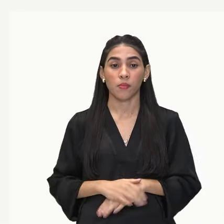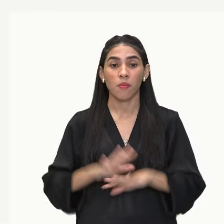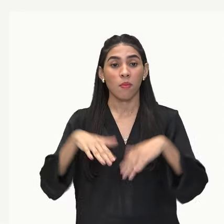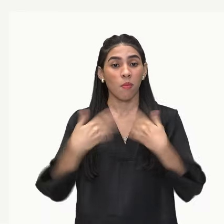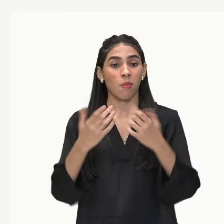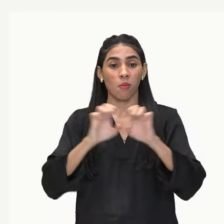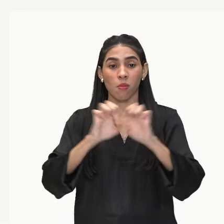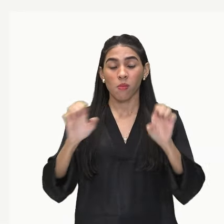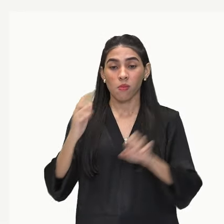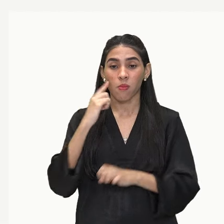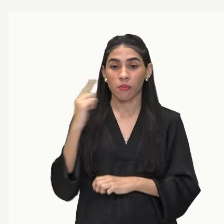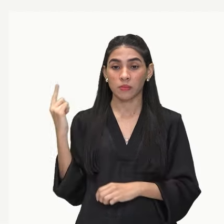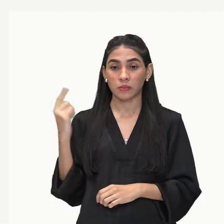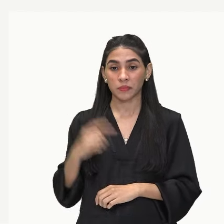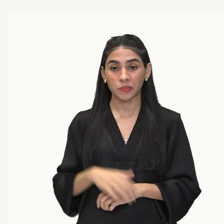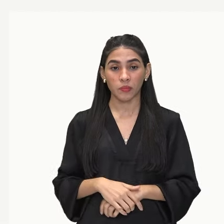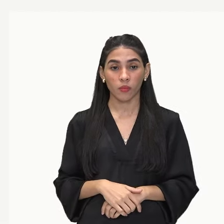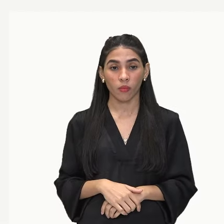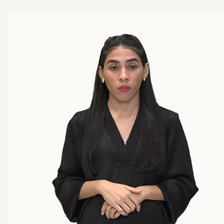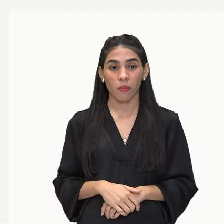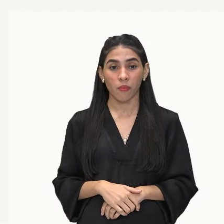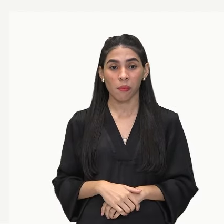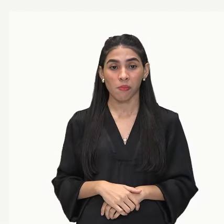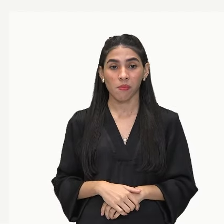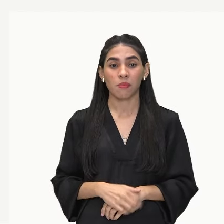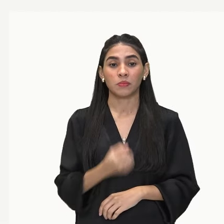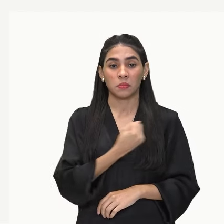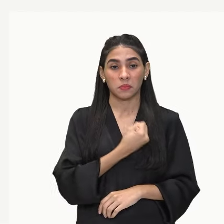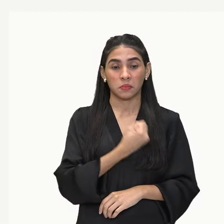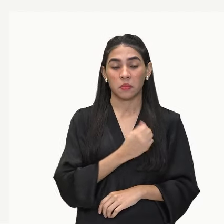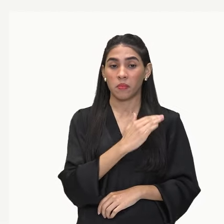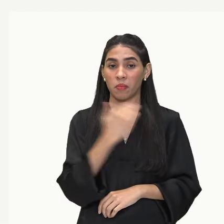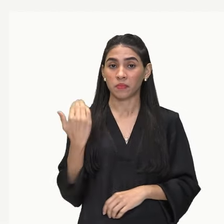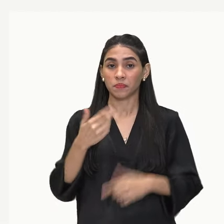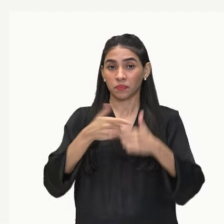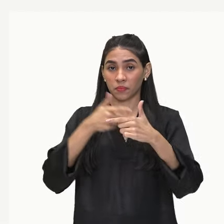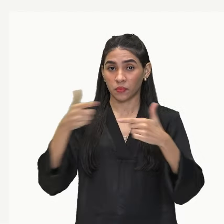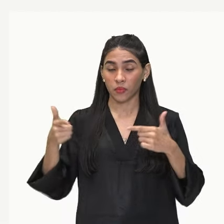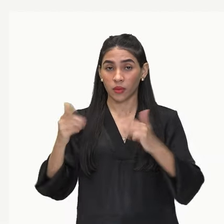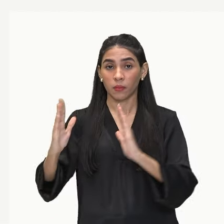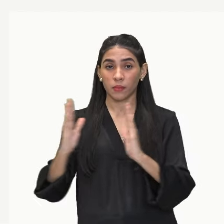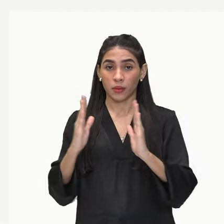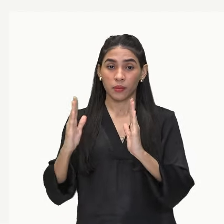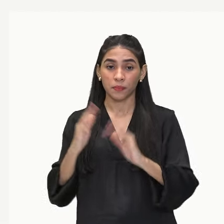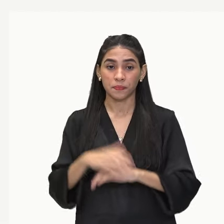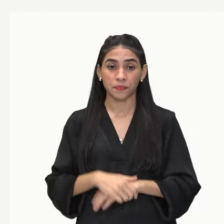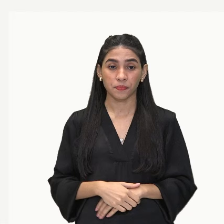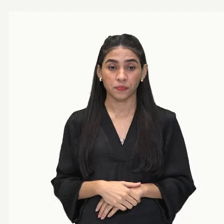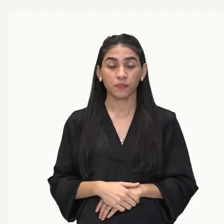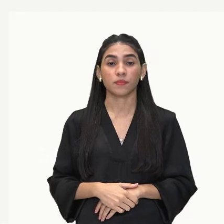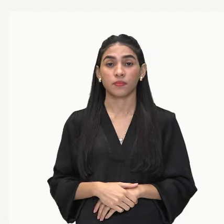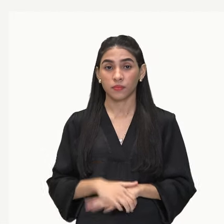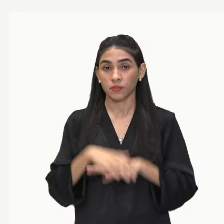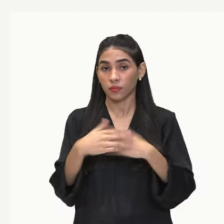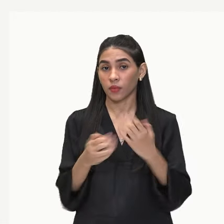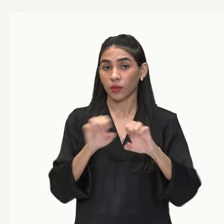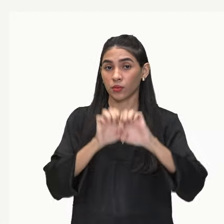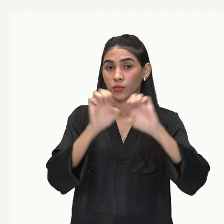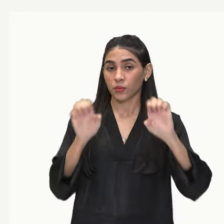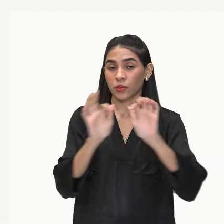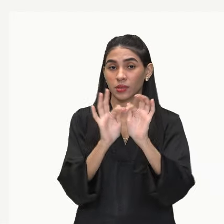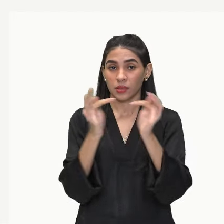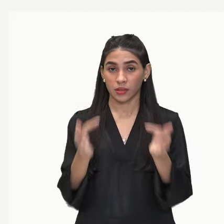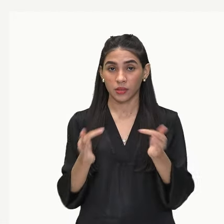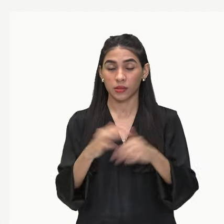fórmula da taxa da mortalidade? O número de mortes dividido pelo tempo. Tá bom? Então são fórmulas bem